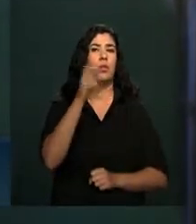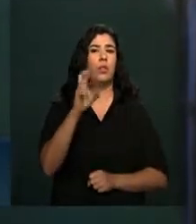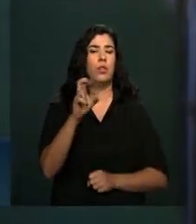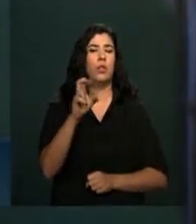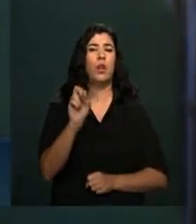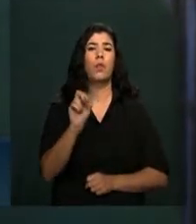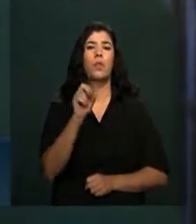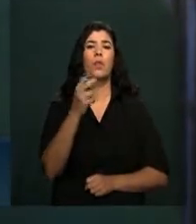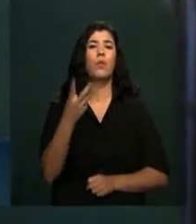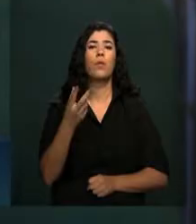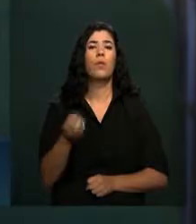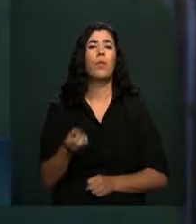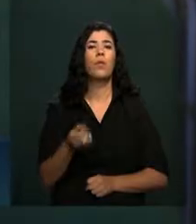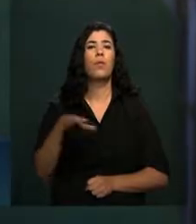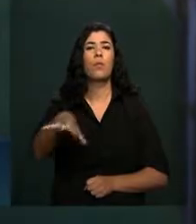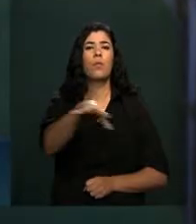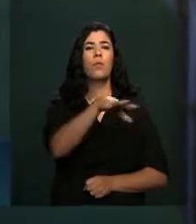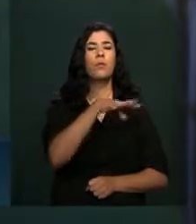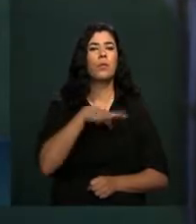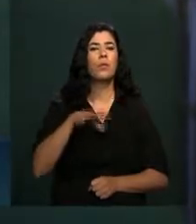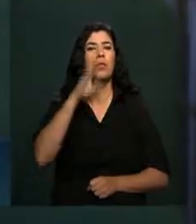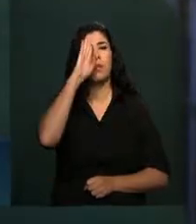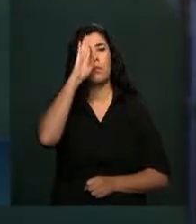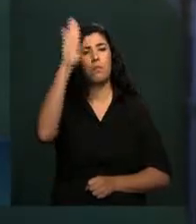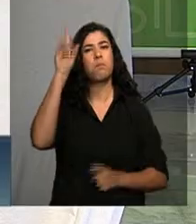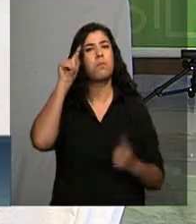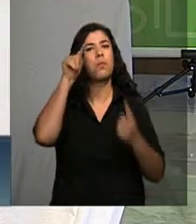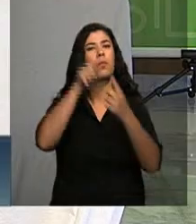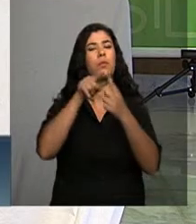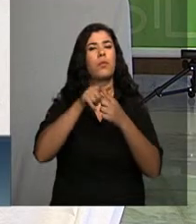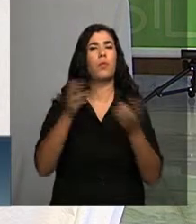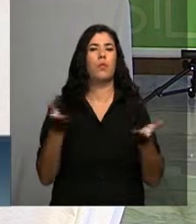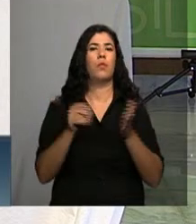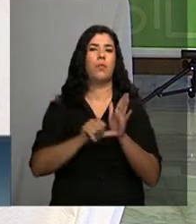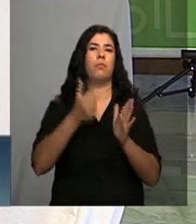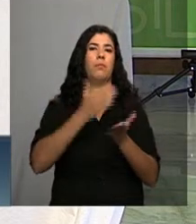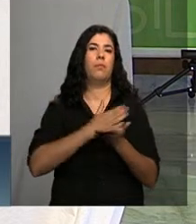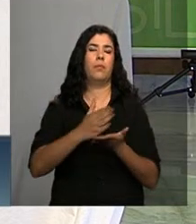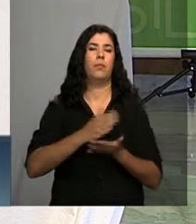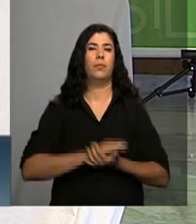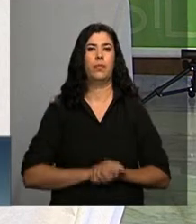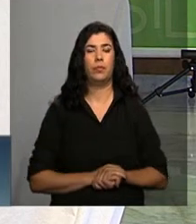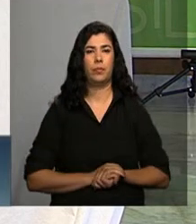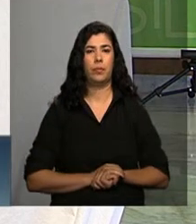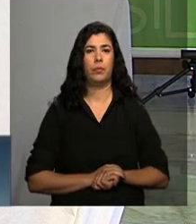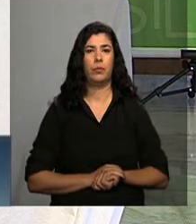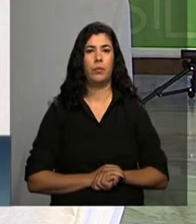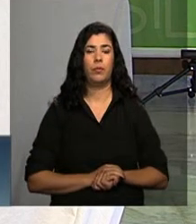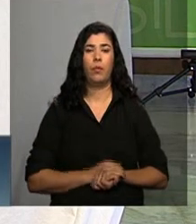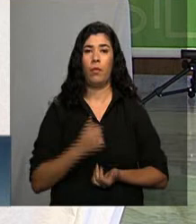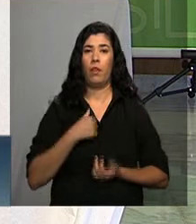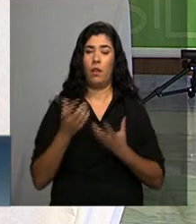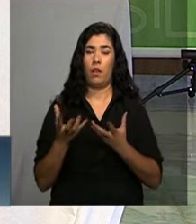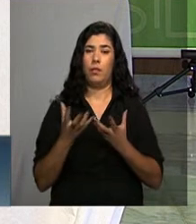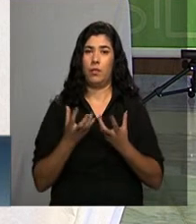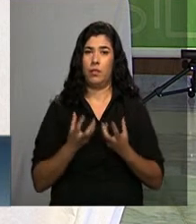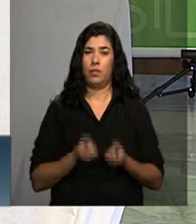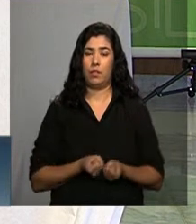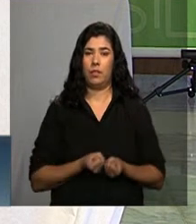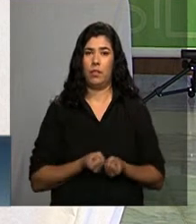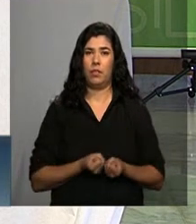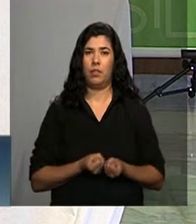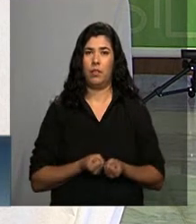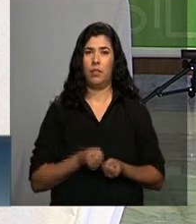senhor pretende priorizar nesse primeiro momento de gestão. Olha, eu aceitei o convite da presidenta Dilma e ela fez o anúncio